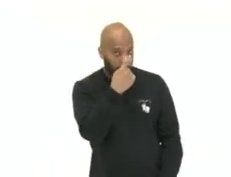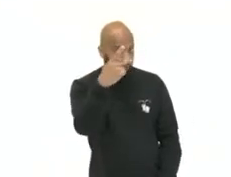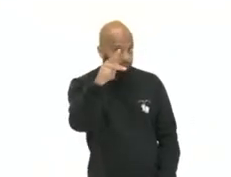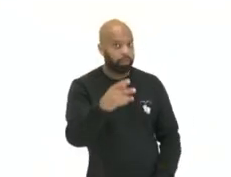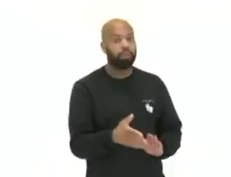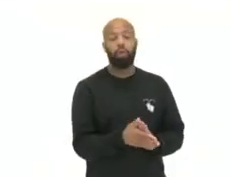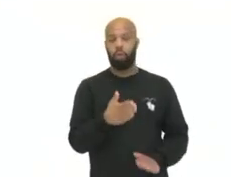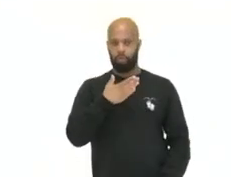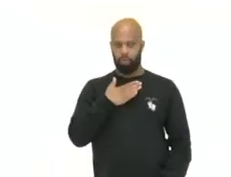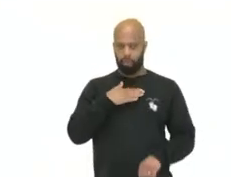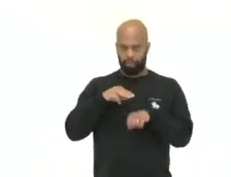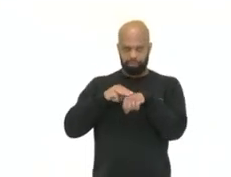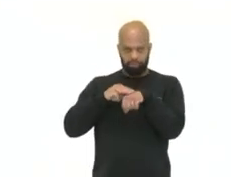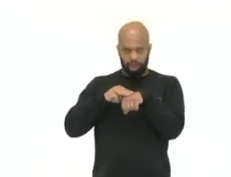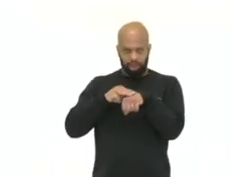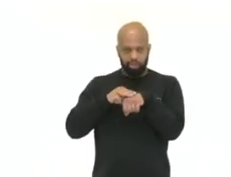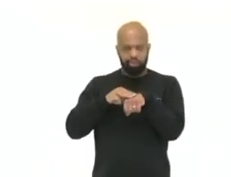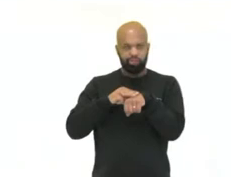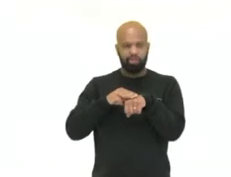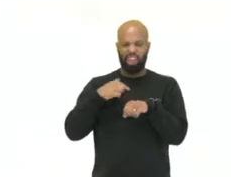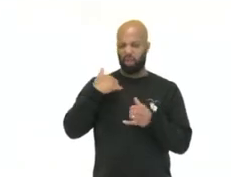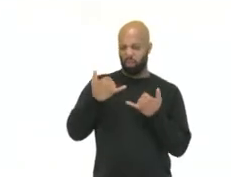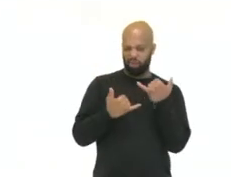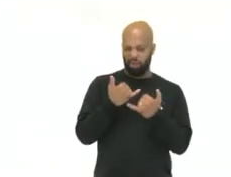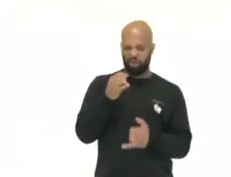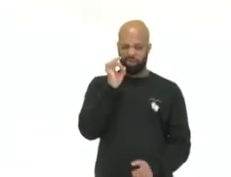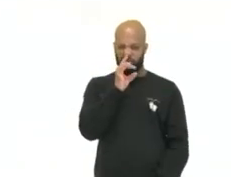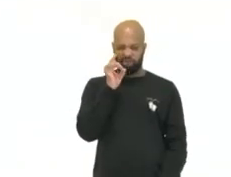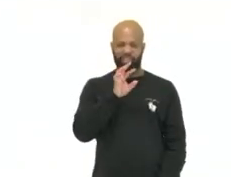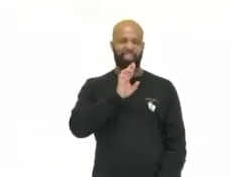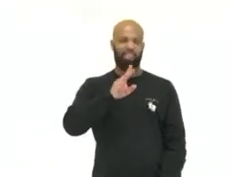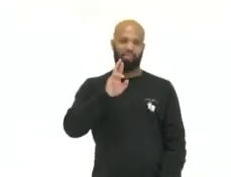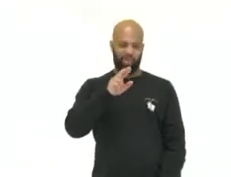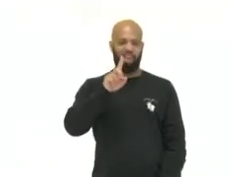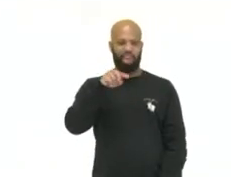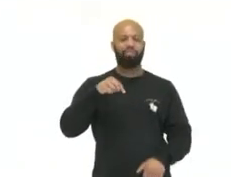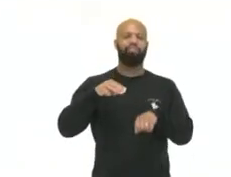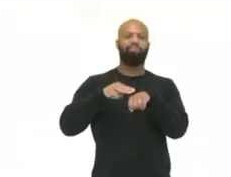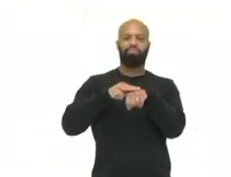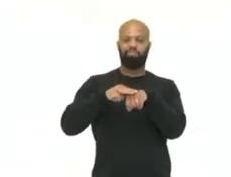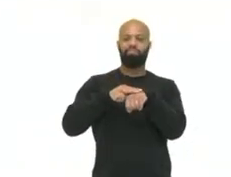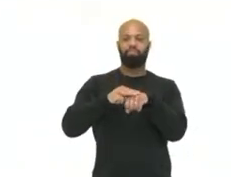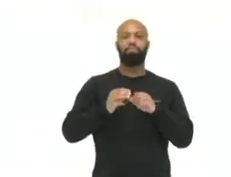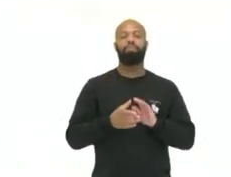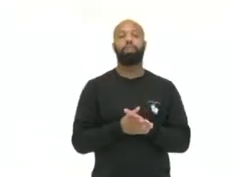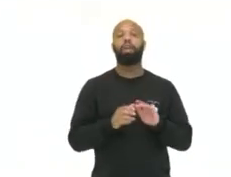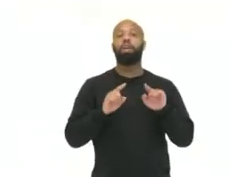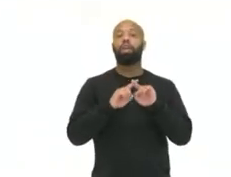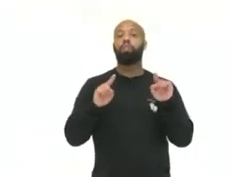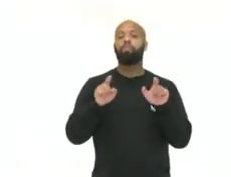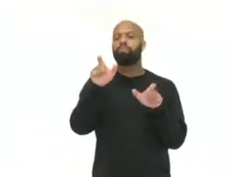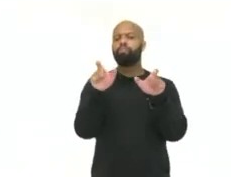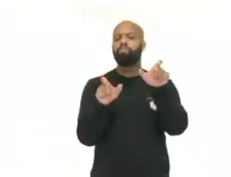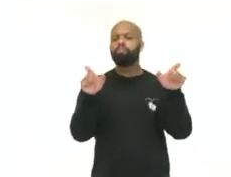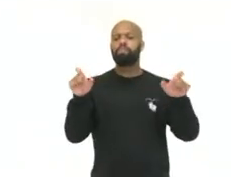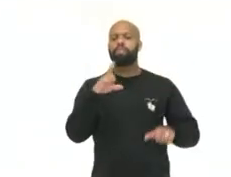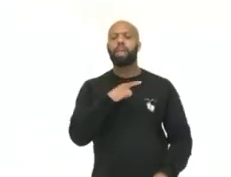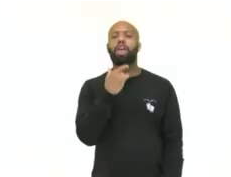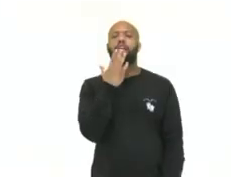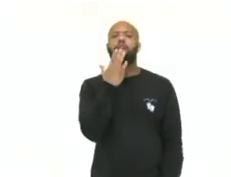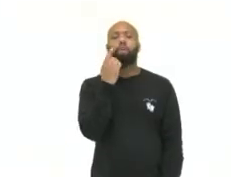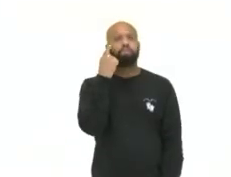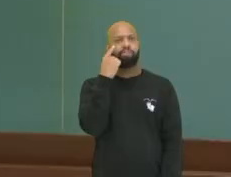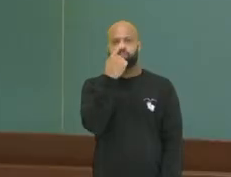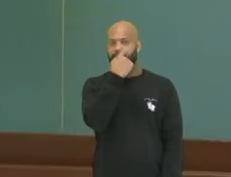Os meus olhos são castanhos, às vezes eu brinco, falo que é verde, mas são castanhos. Mas as pessoas têm cores de olhos